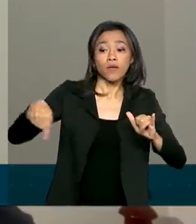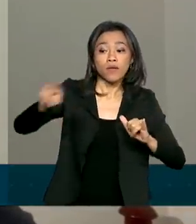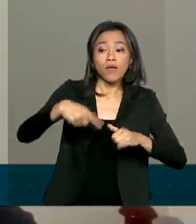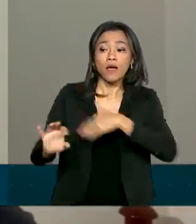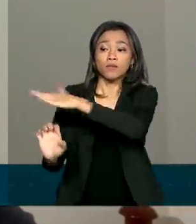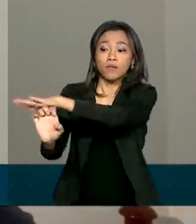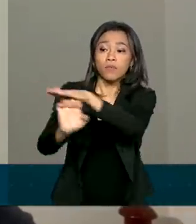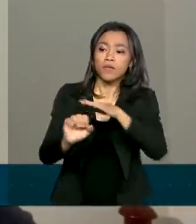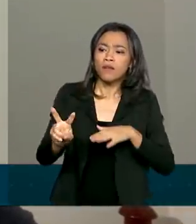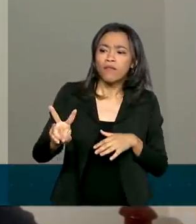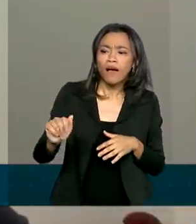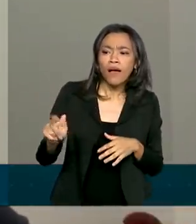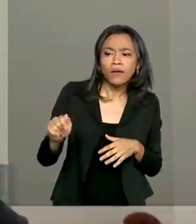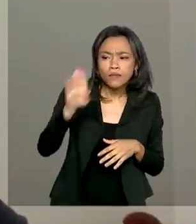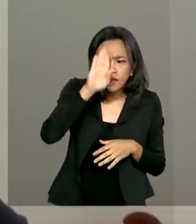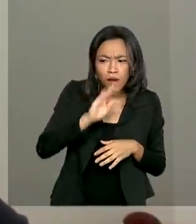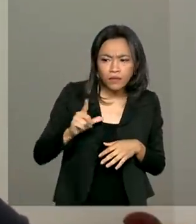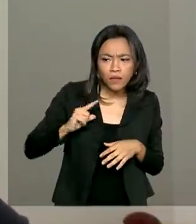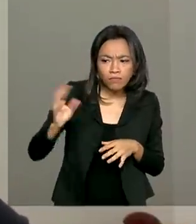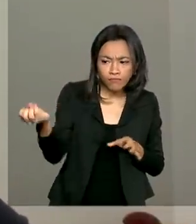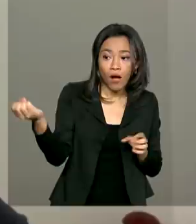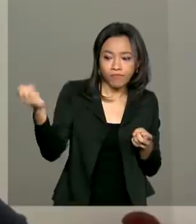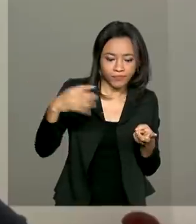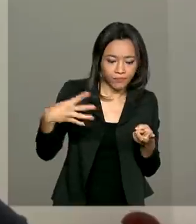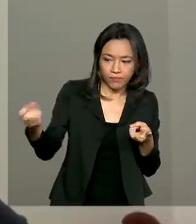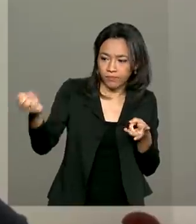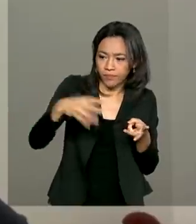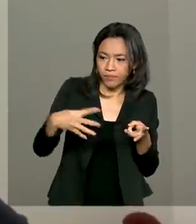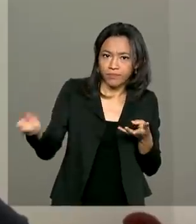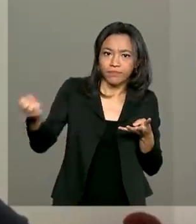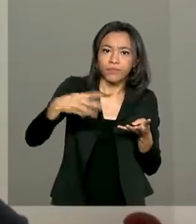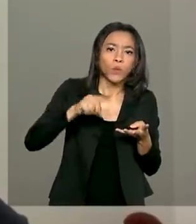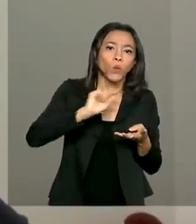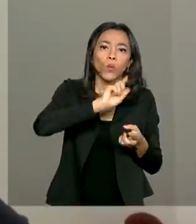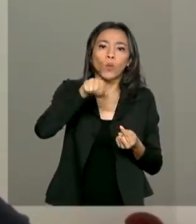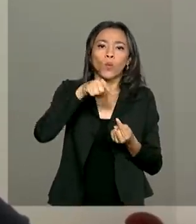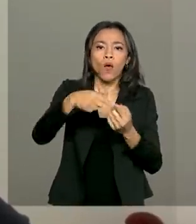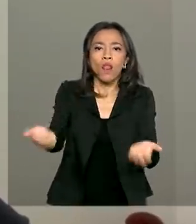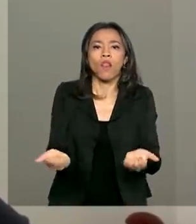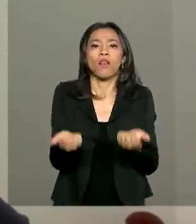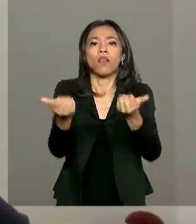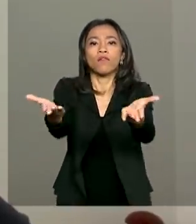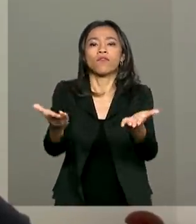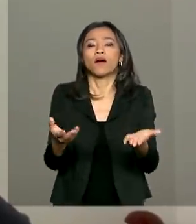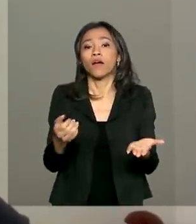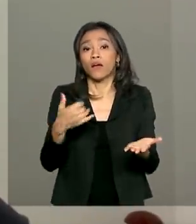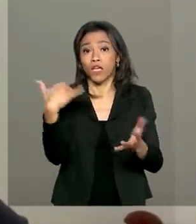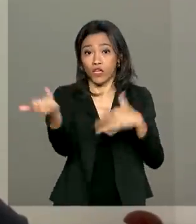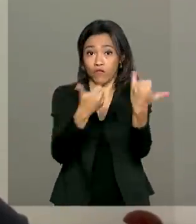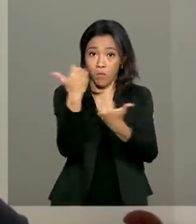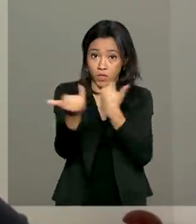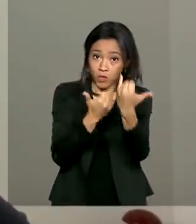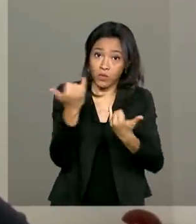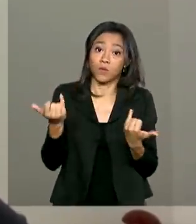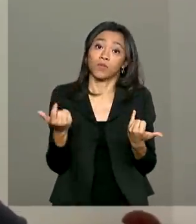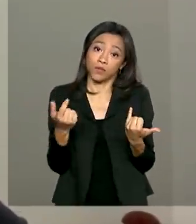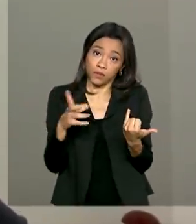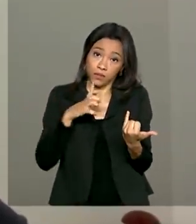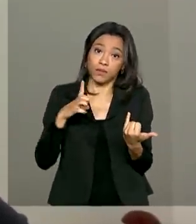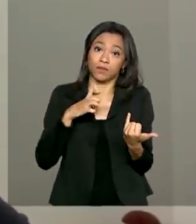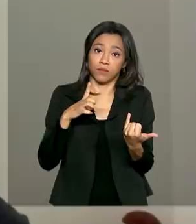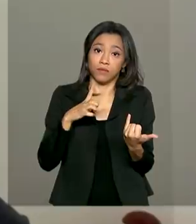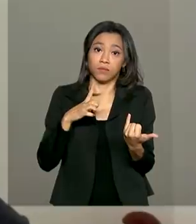cadastrar vagas gratuitamente, para poder levar ainda mais a informação dessas oportunidades e possibilidades que a gente traz